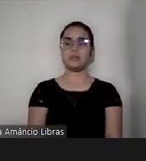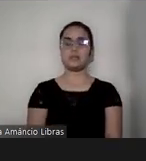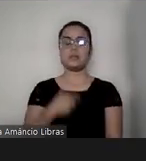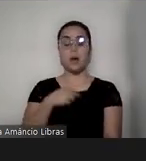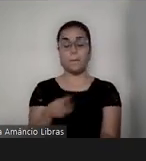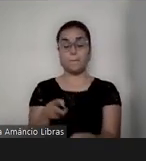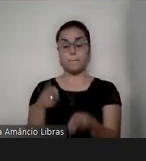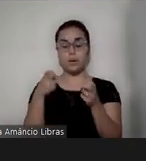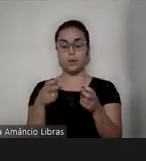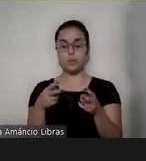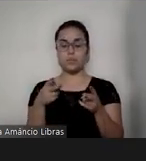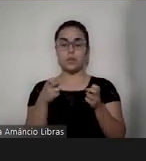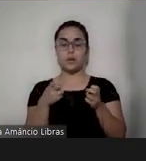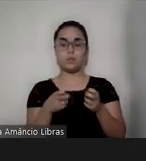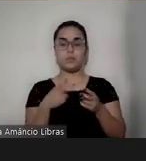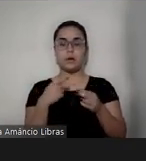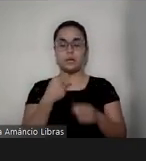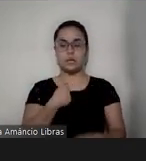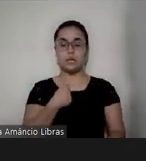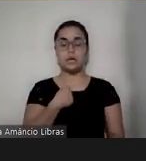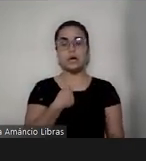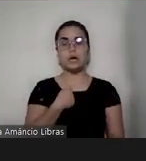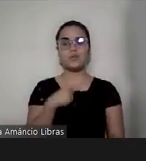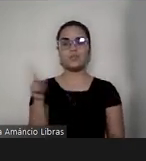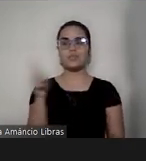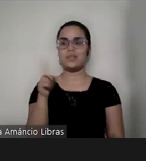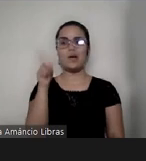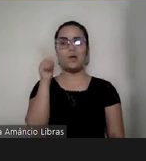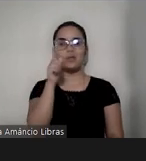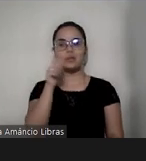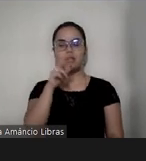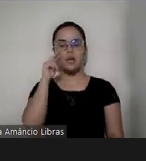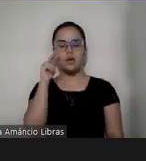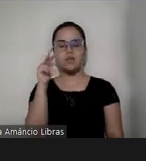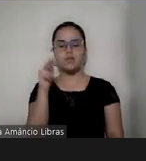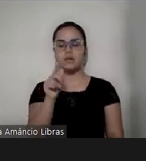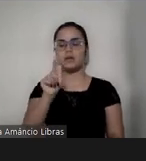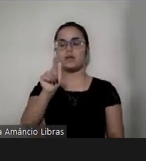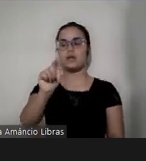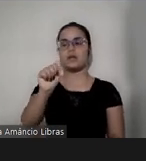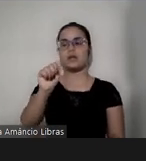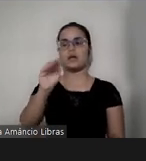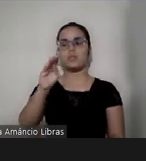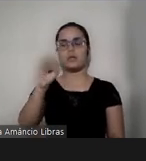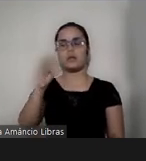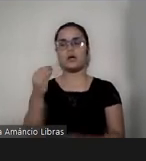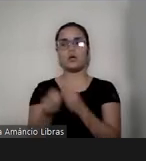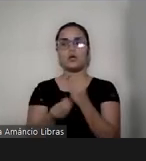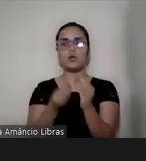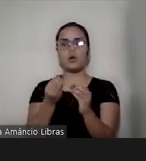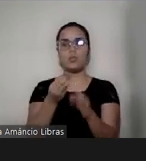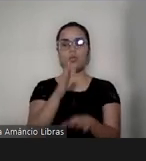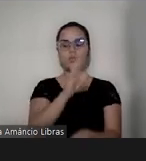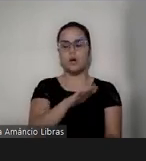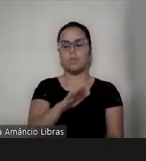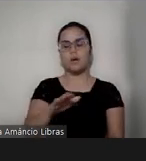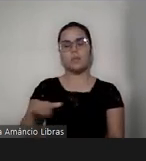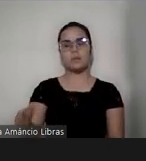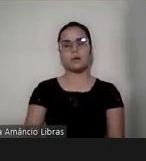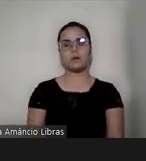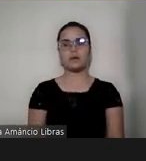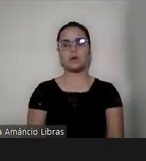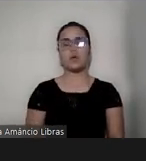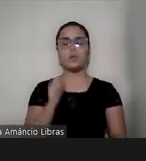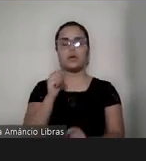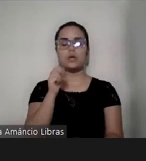que eu ali não conseguia mais ver o Gabriel como uma criança. O eu enxergava